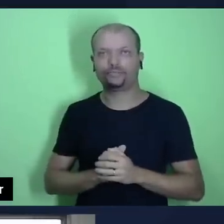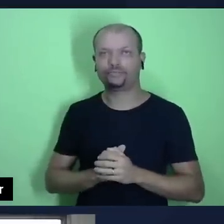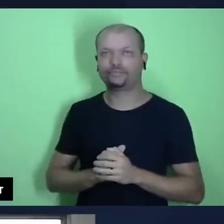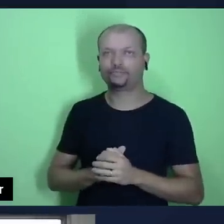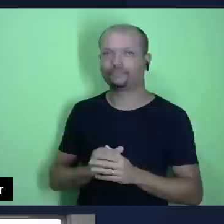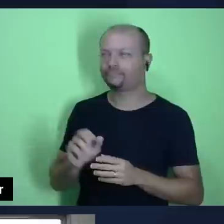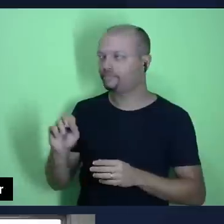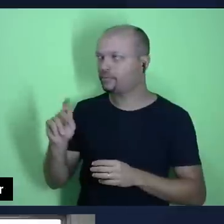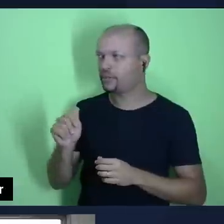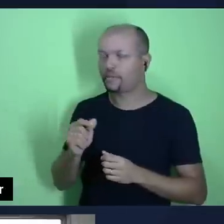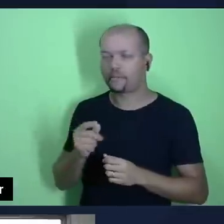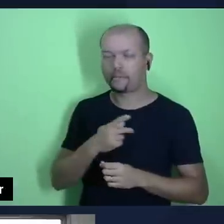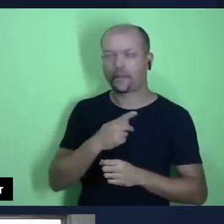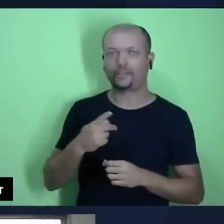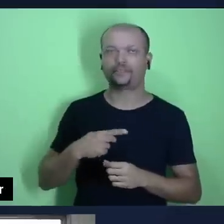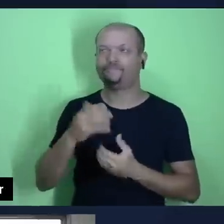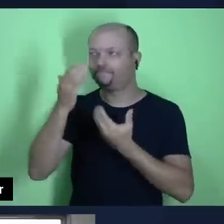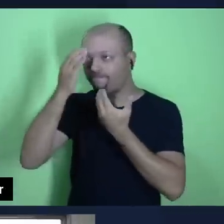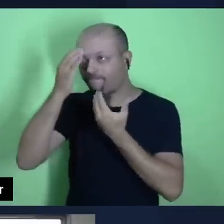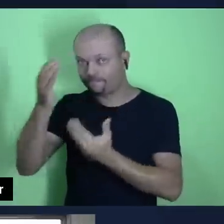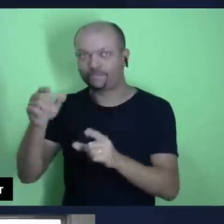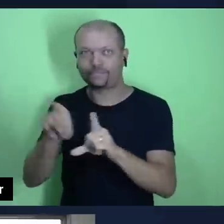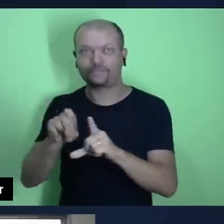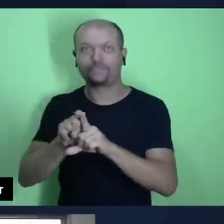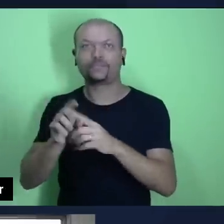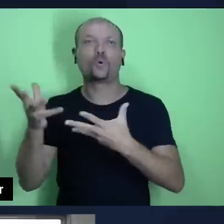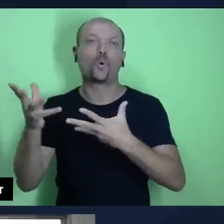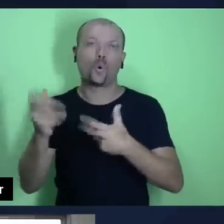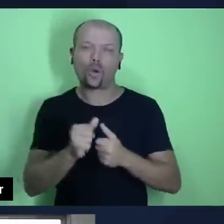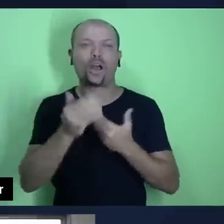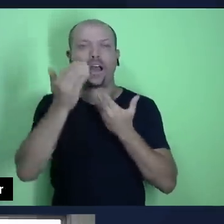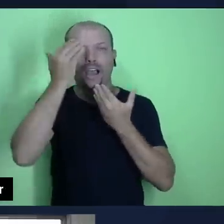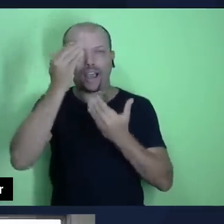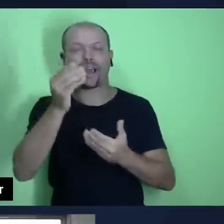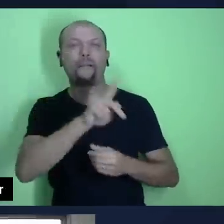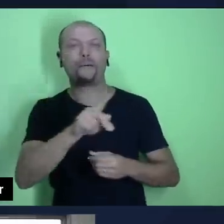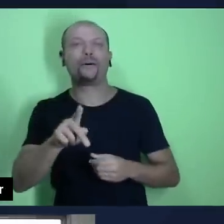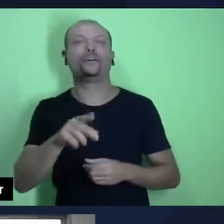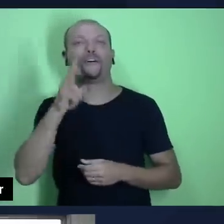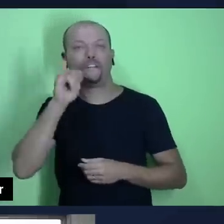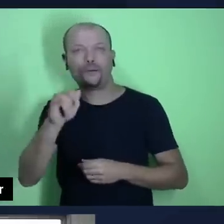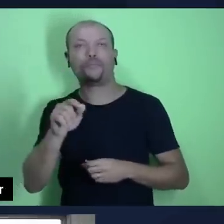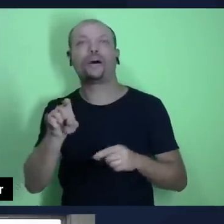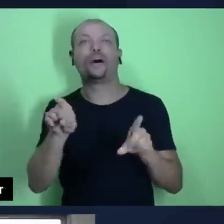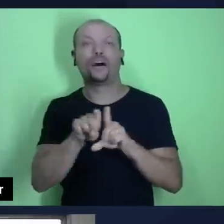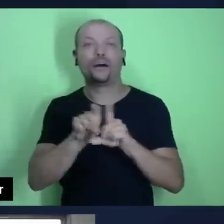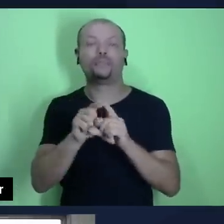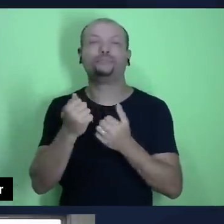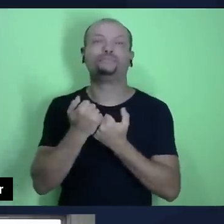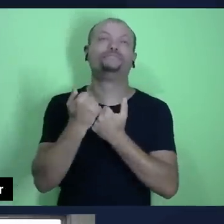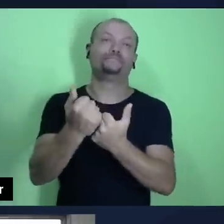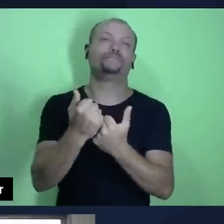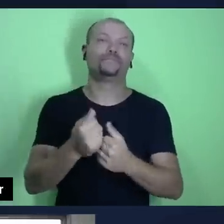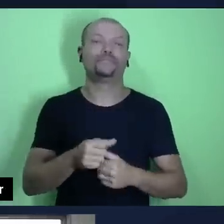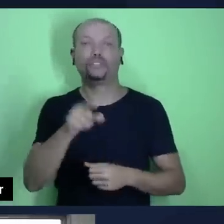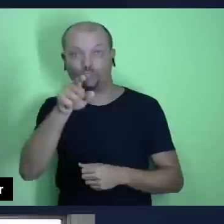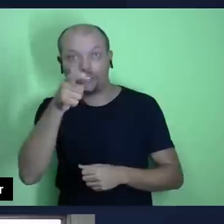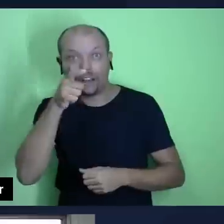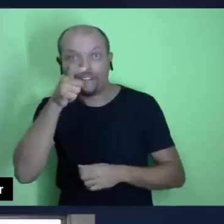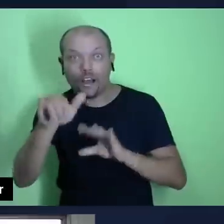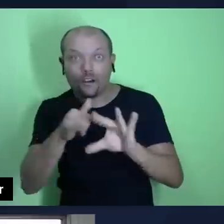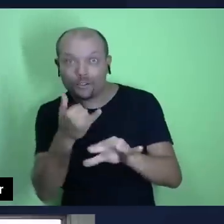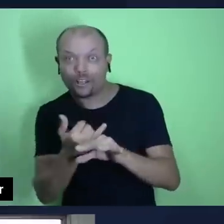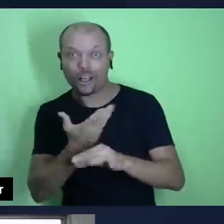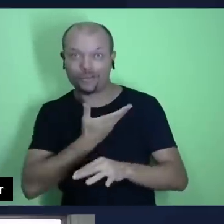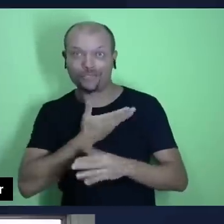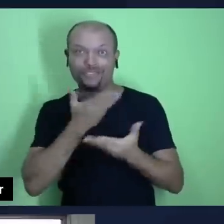Ok, pastor Júlio, quero agradecer também o convite, agradeço o professor Vilmar pela parceria, quero agradecer também a sua audiência, querido amigo,